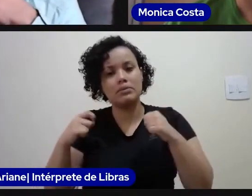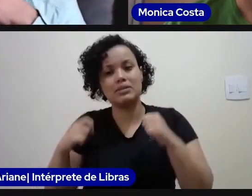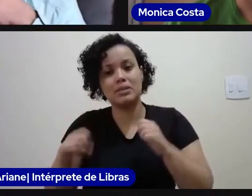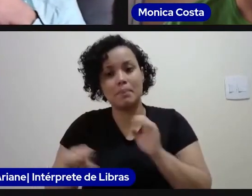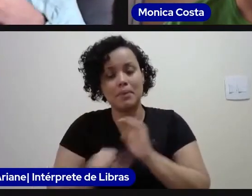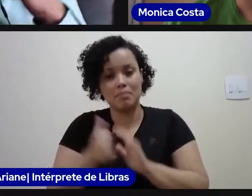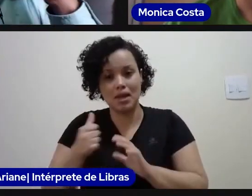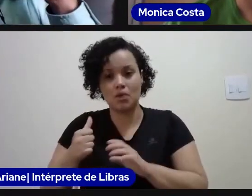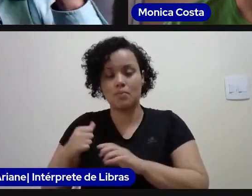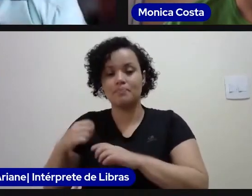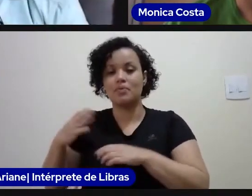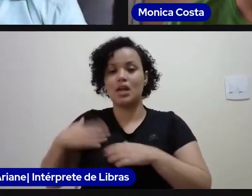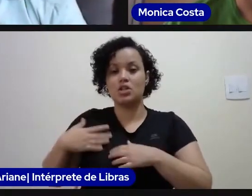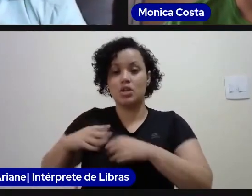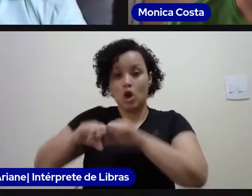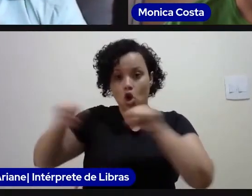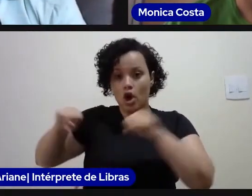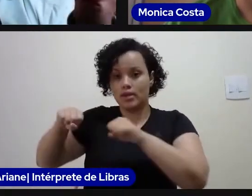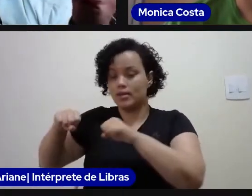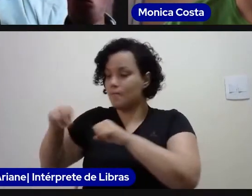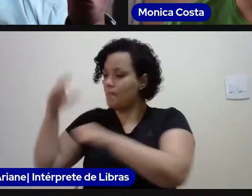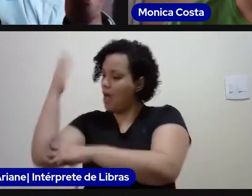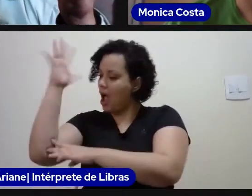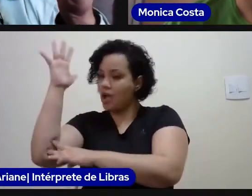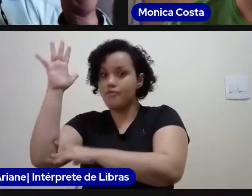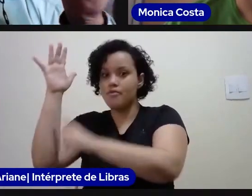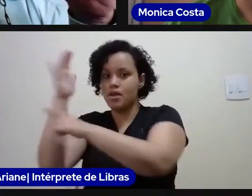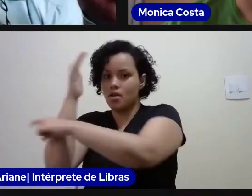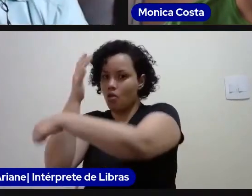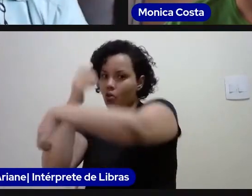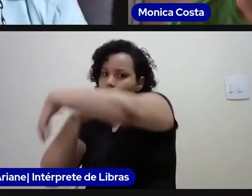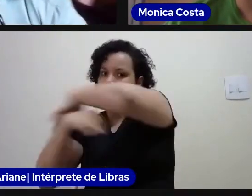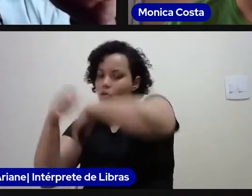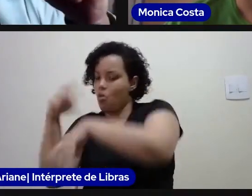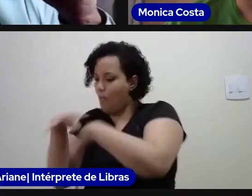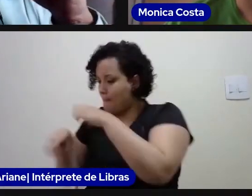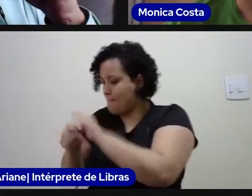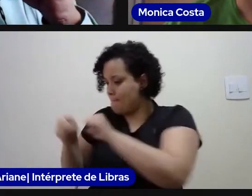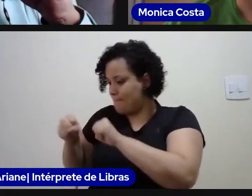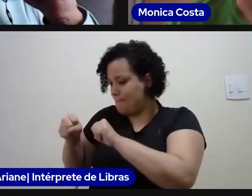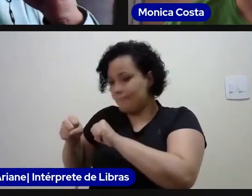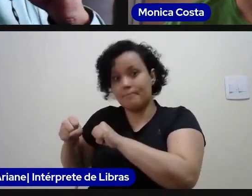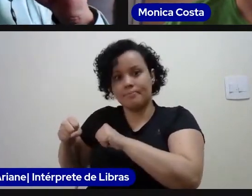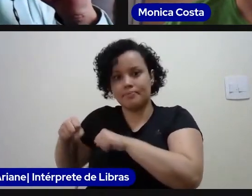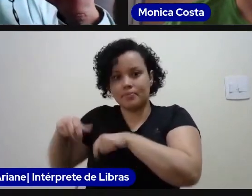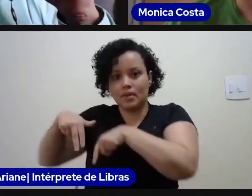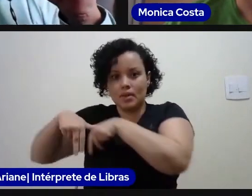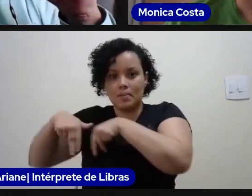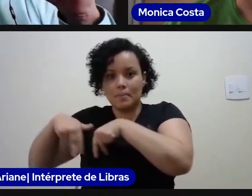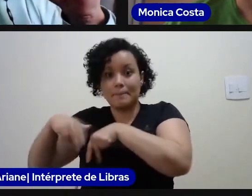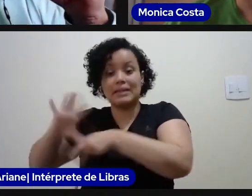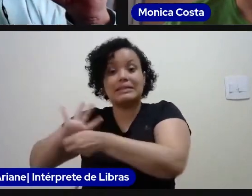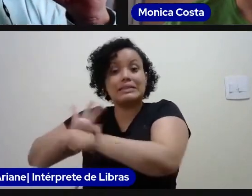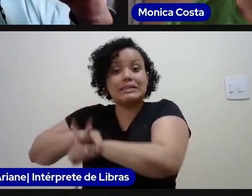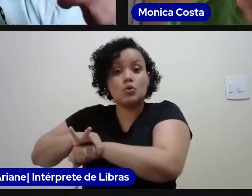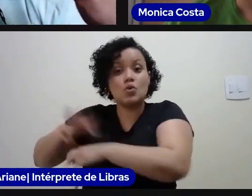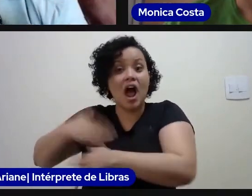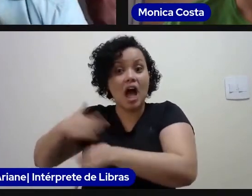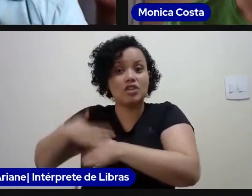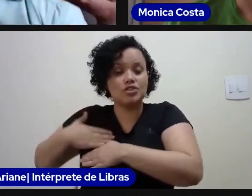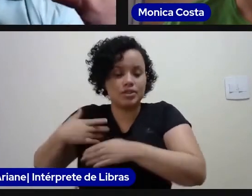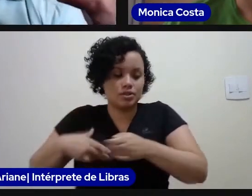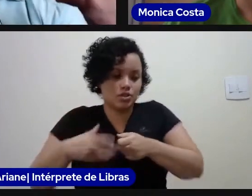amarra numa árvore para depois jogar a corda para quem puxa, para que você não desça no buraco junto. Então, se você, por exemplo,